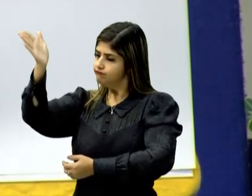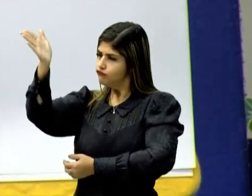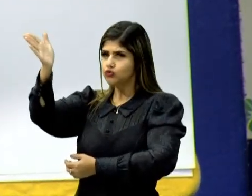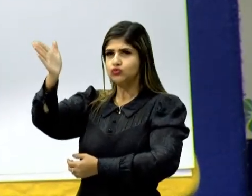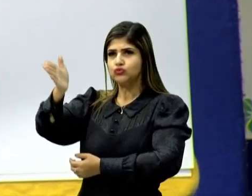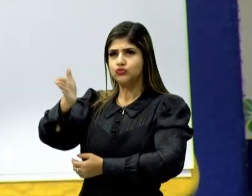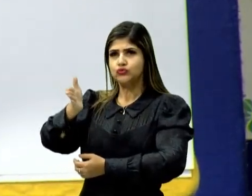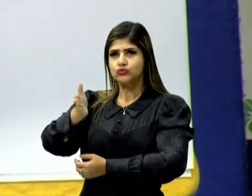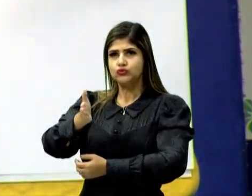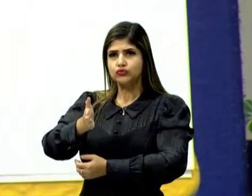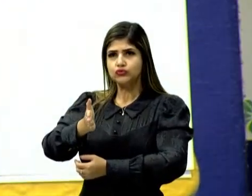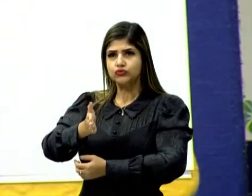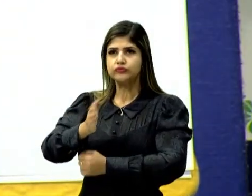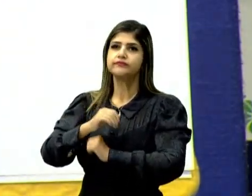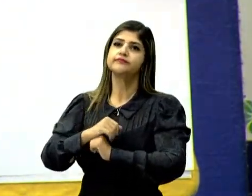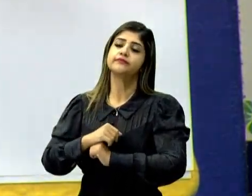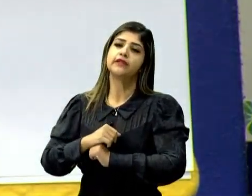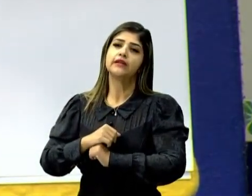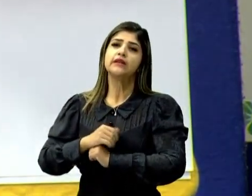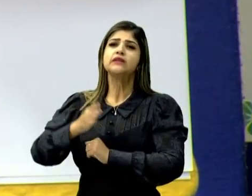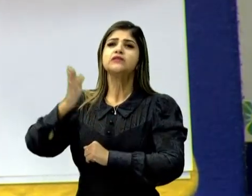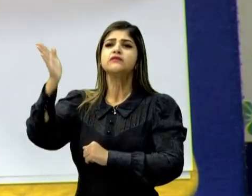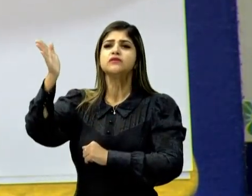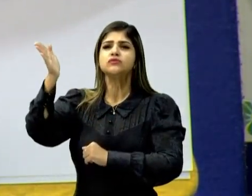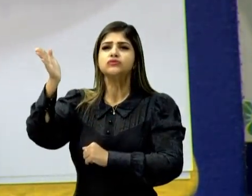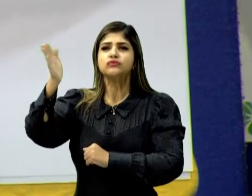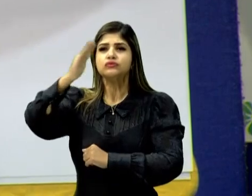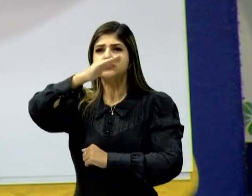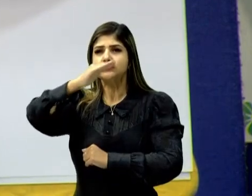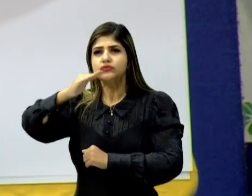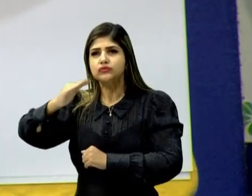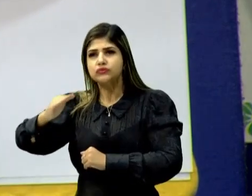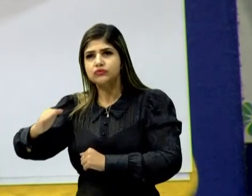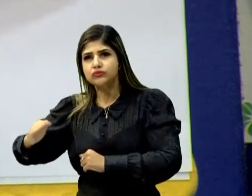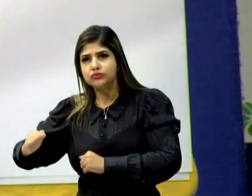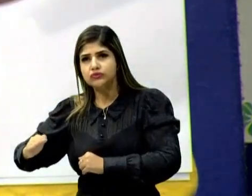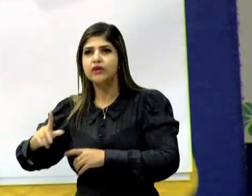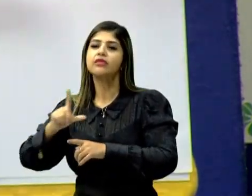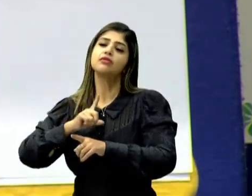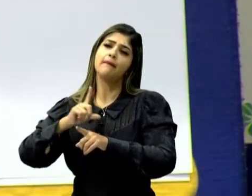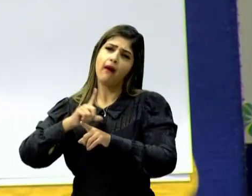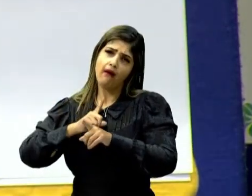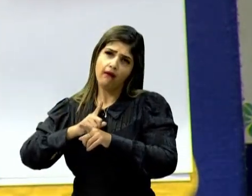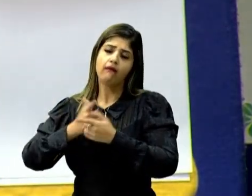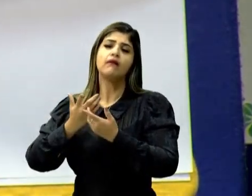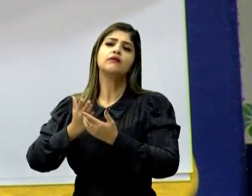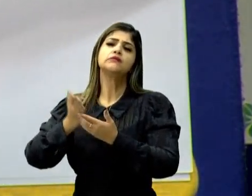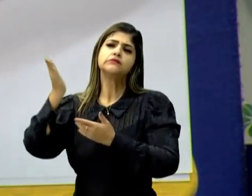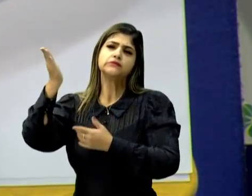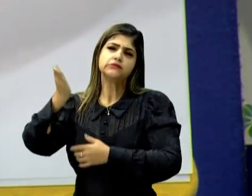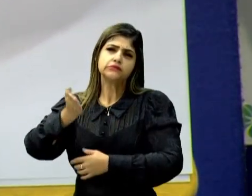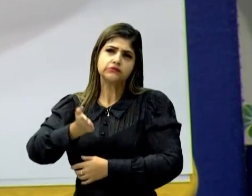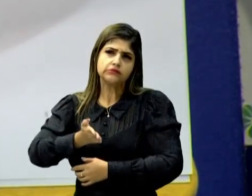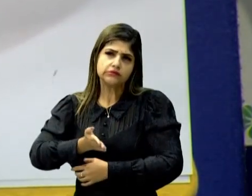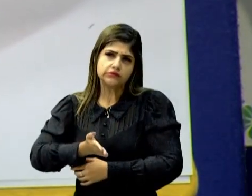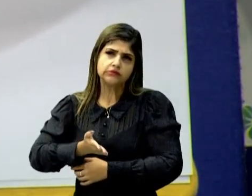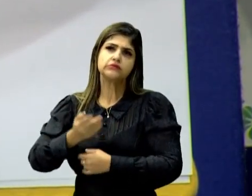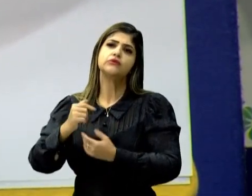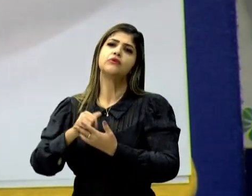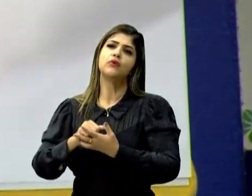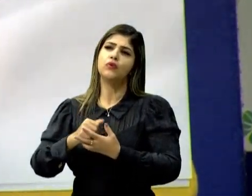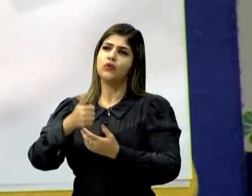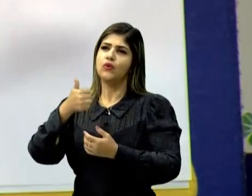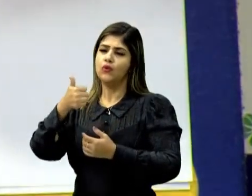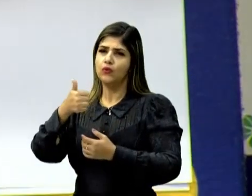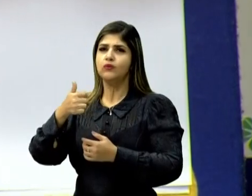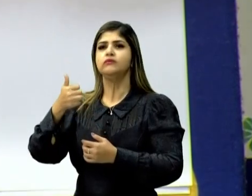Se eu fizer essa primeira diagonal, dá 1. Se eu fizer essa segunda diagonal, dá 1 também. E essa terceira diagonal, 1 mais